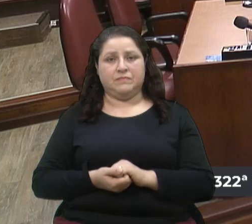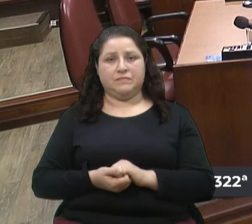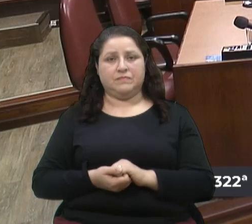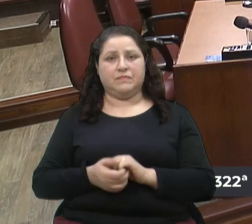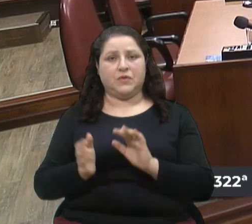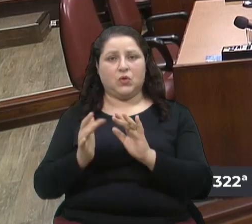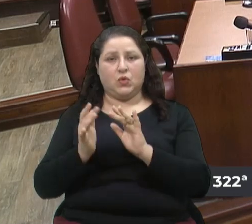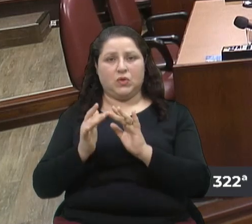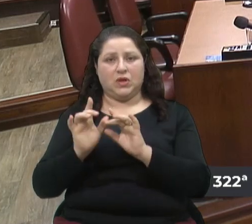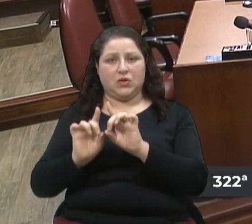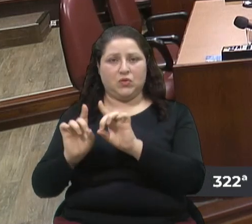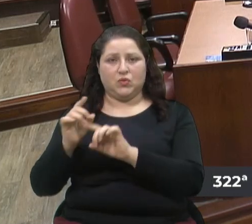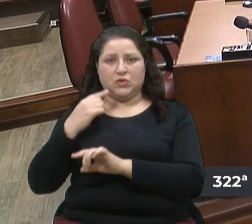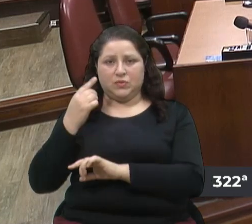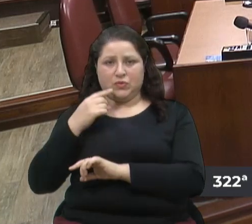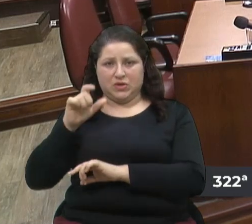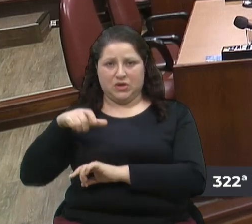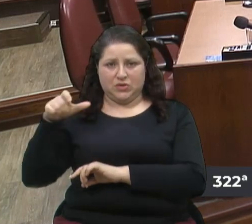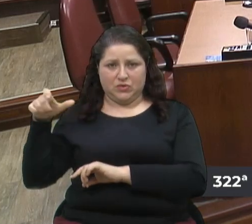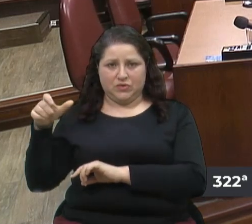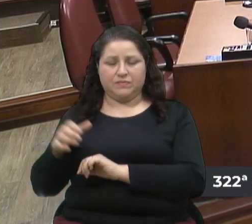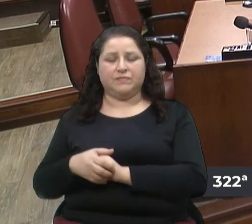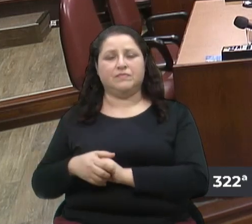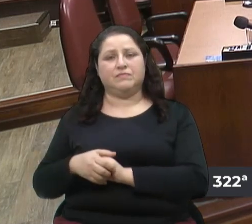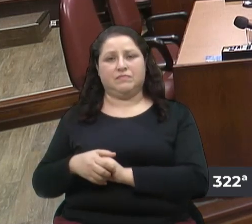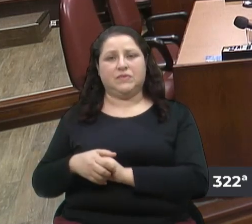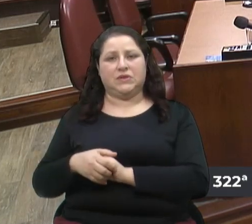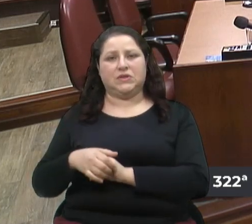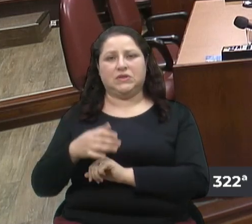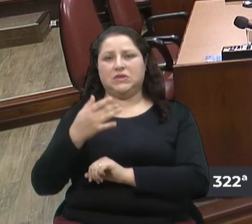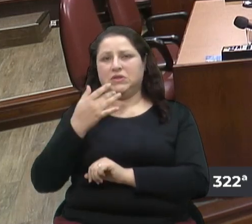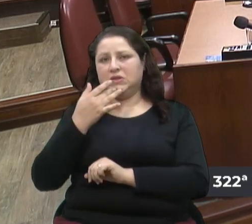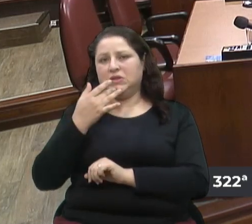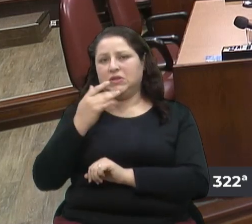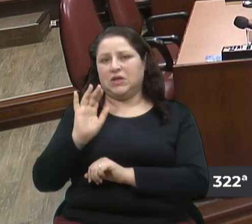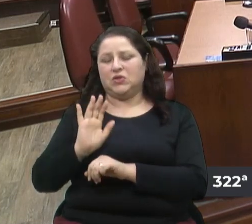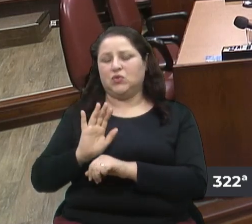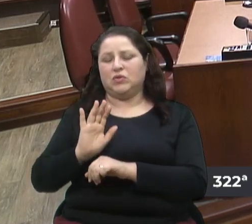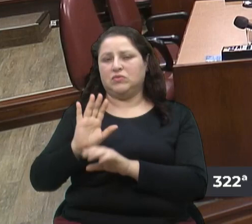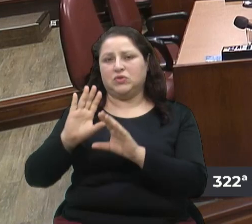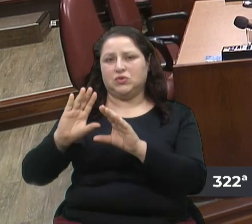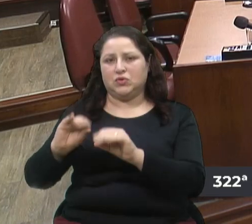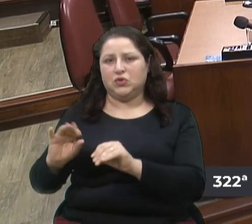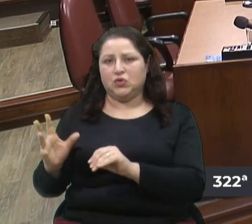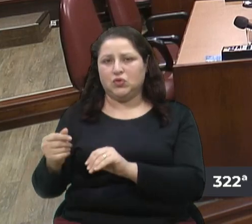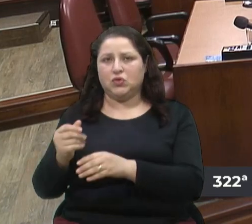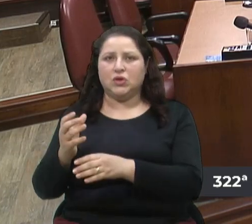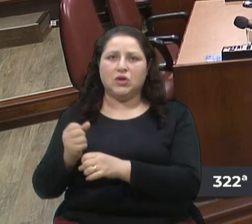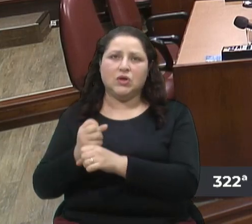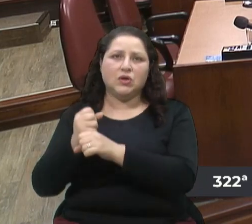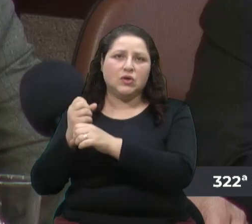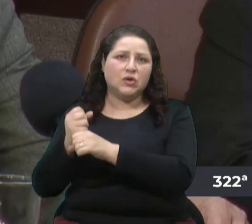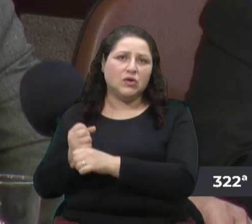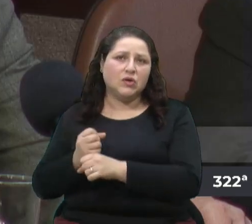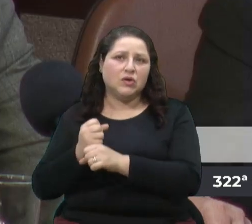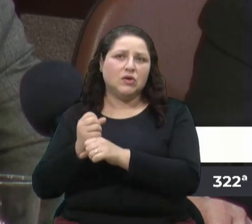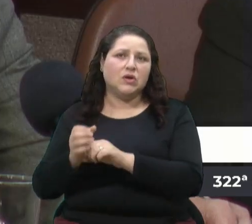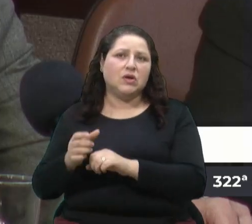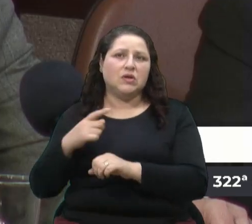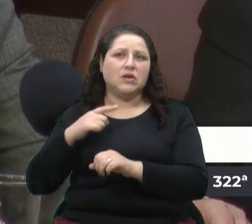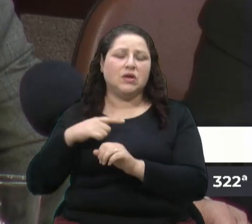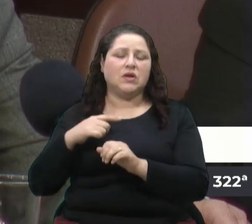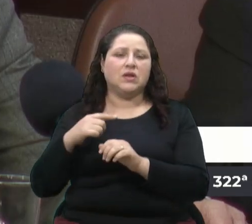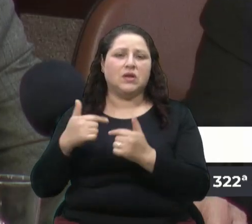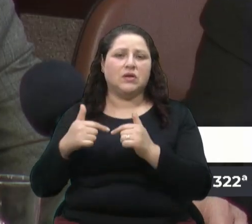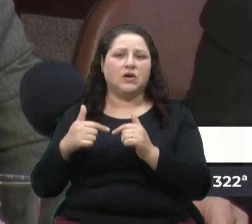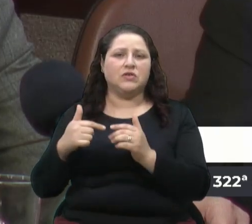contato com alguns deputados, e era tarde da noite, todos, contadores, economistas, especialistas, tributaristas,